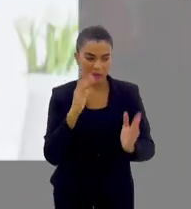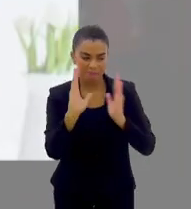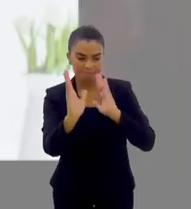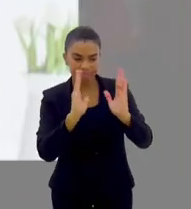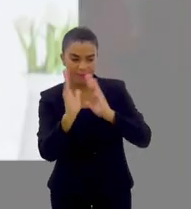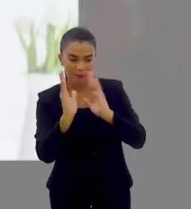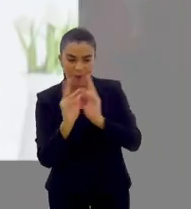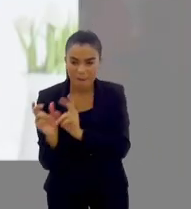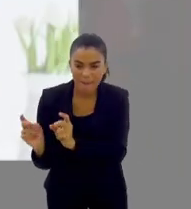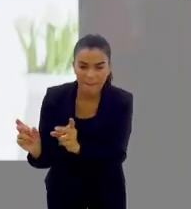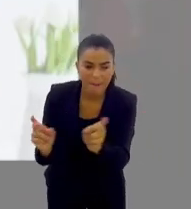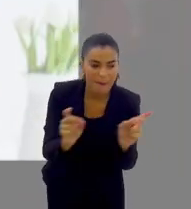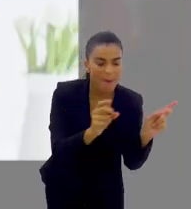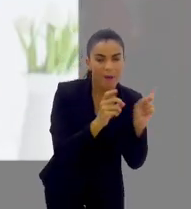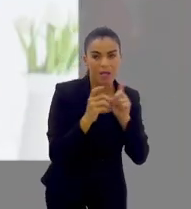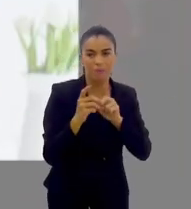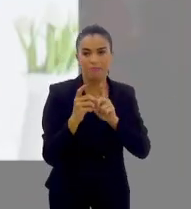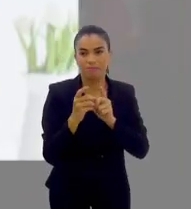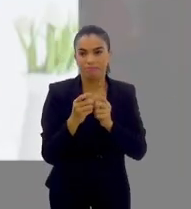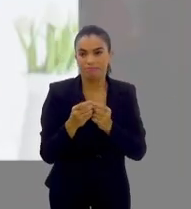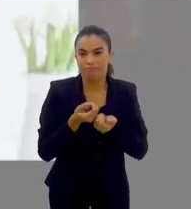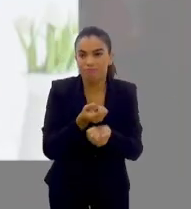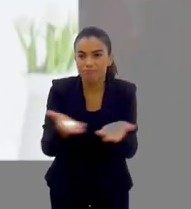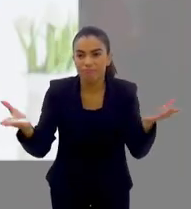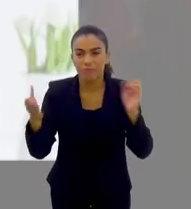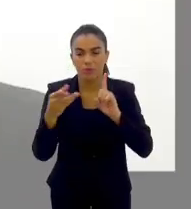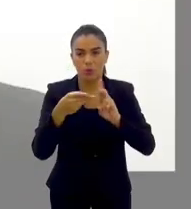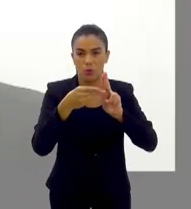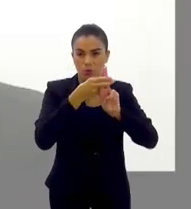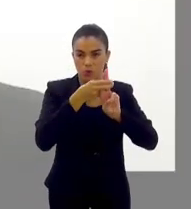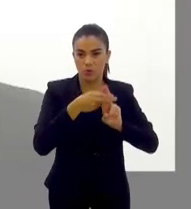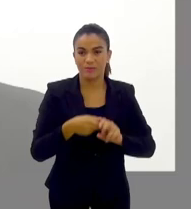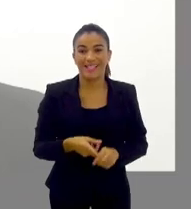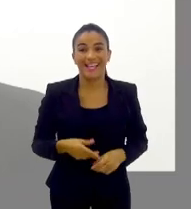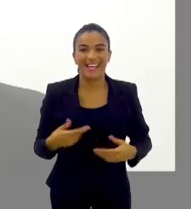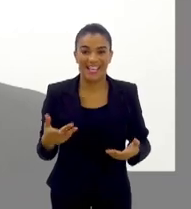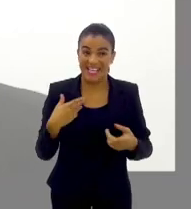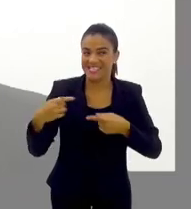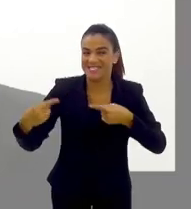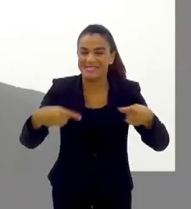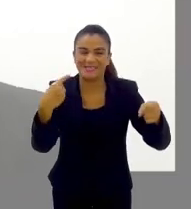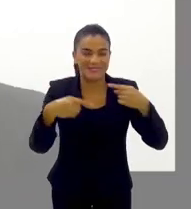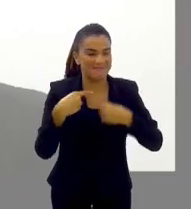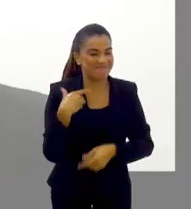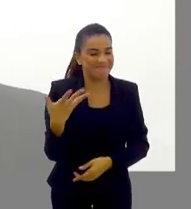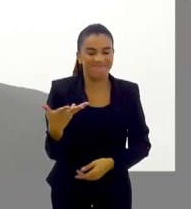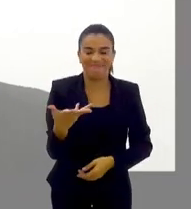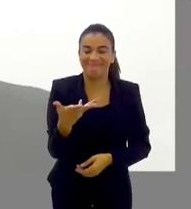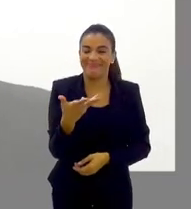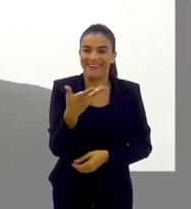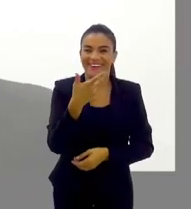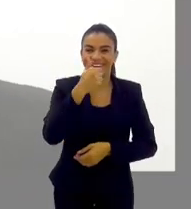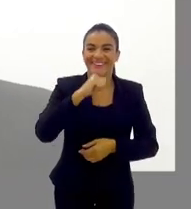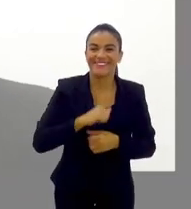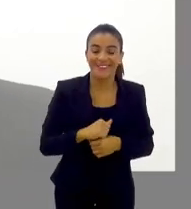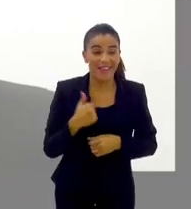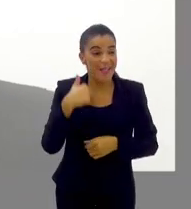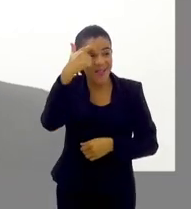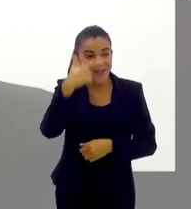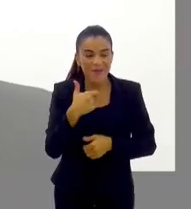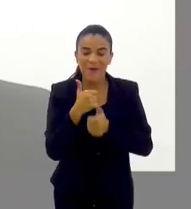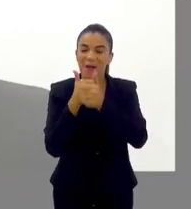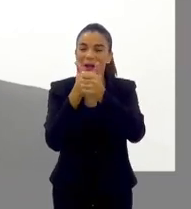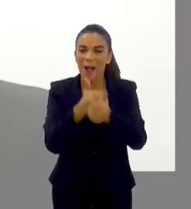previsão aí para a chegada dela no sistema único de saúde. Bem, esse debate é maravilhoso, na verdade,